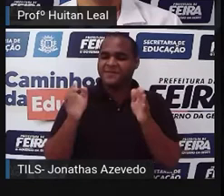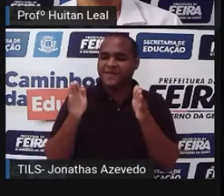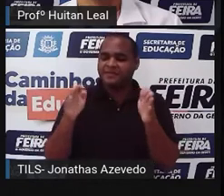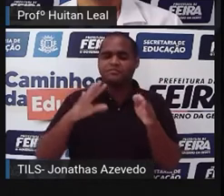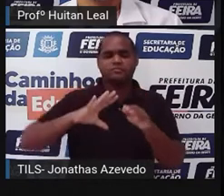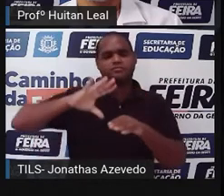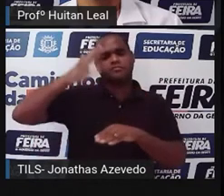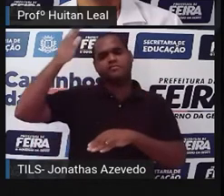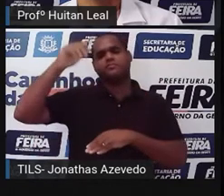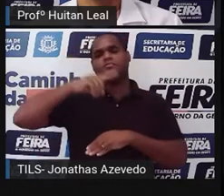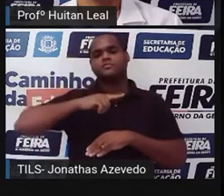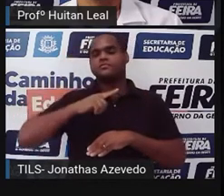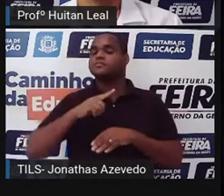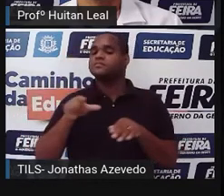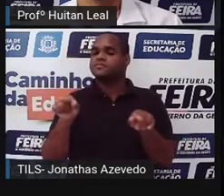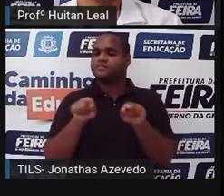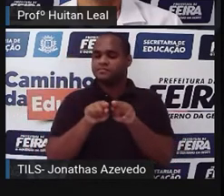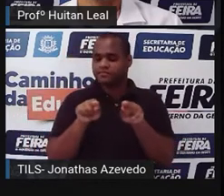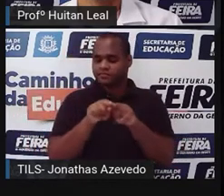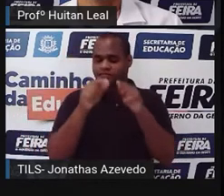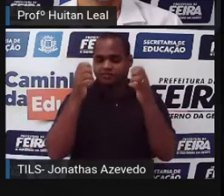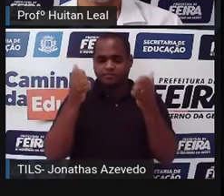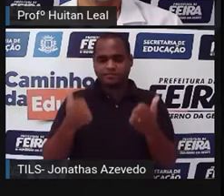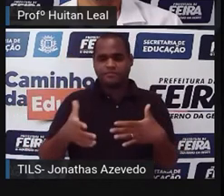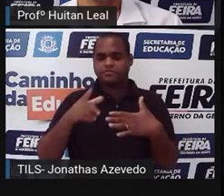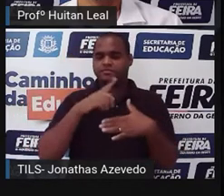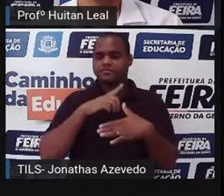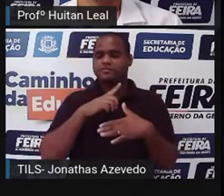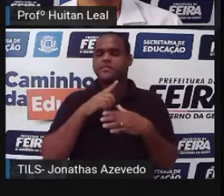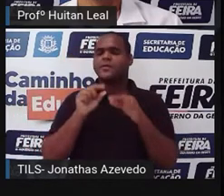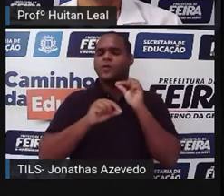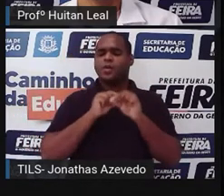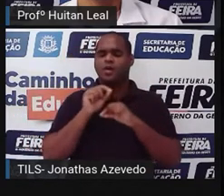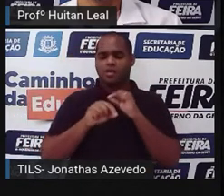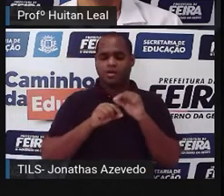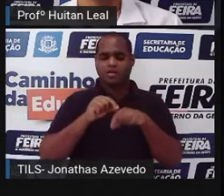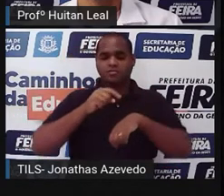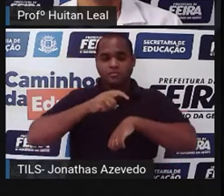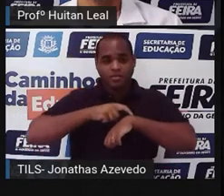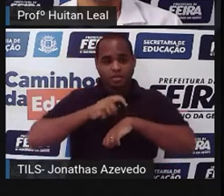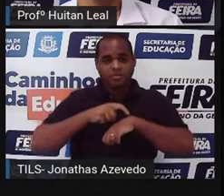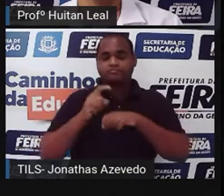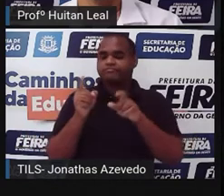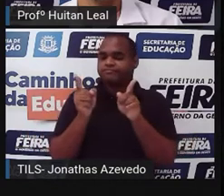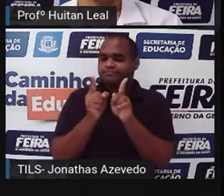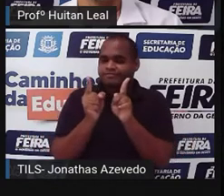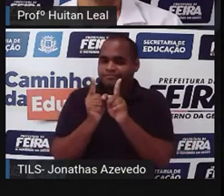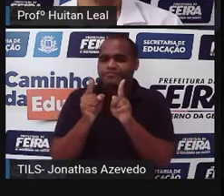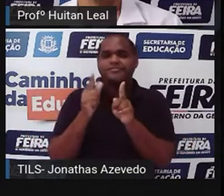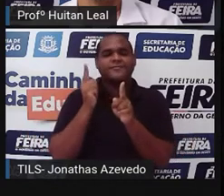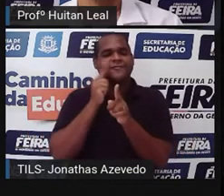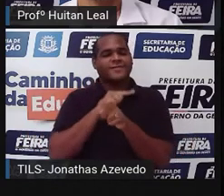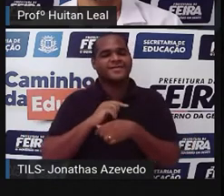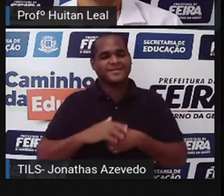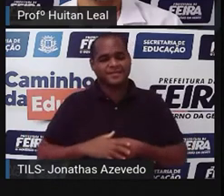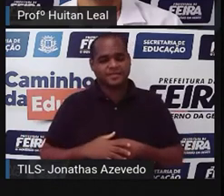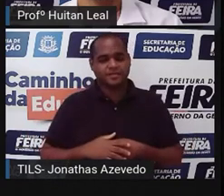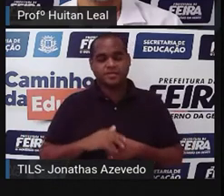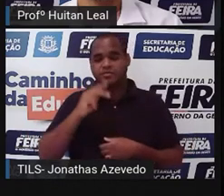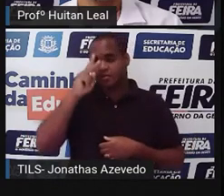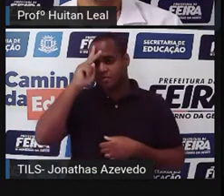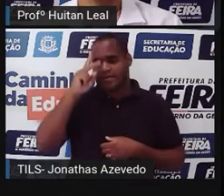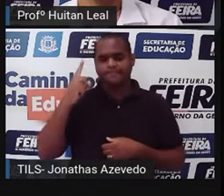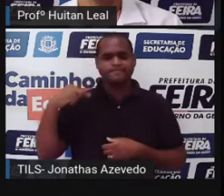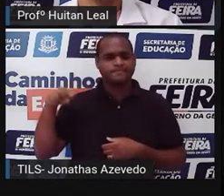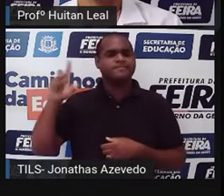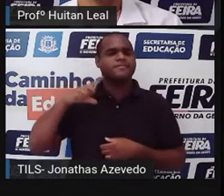que acontece. Há também, nesse elemento, a ideia de tempo de duração da narrativa. Por exemplo, a história se